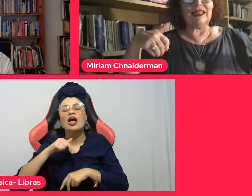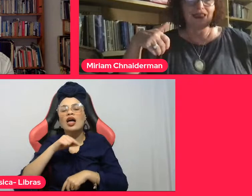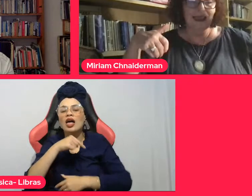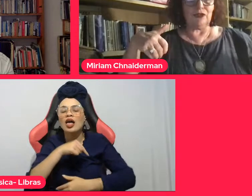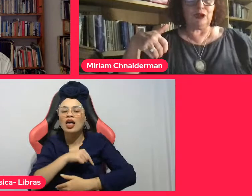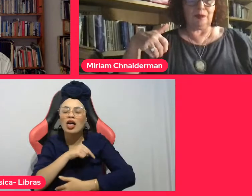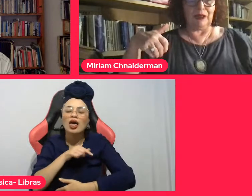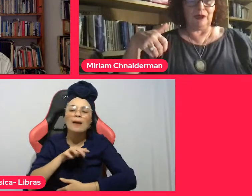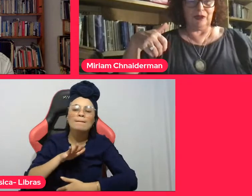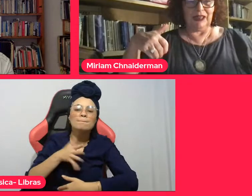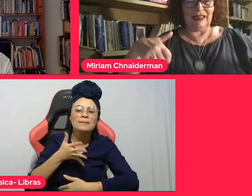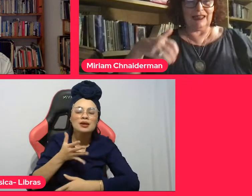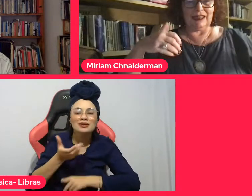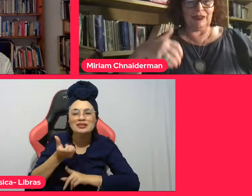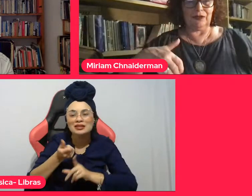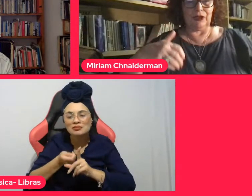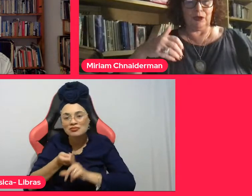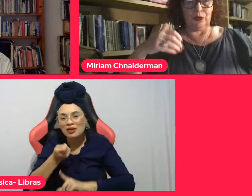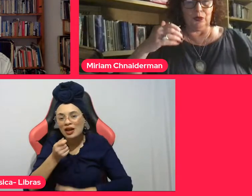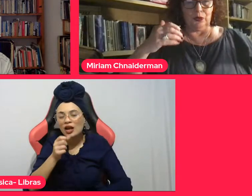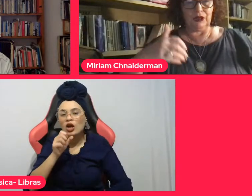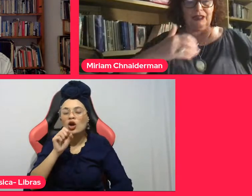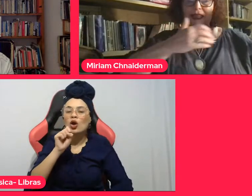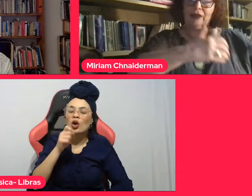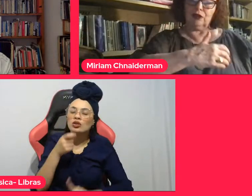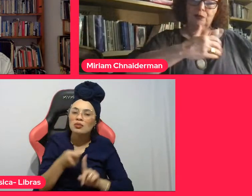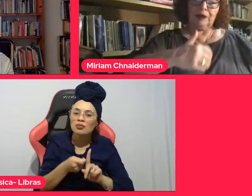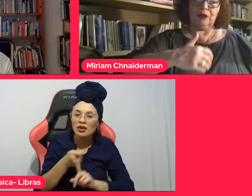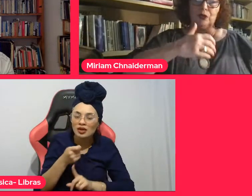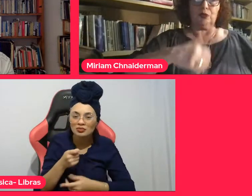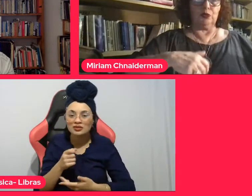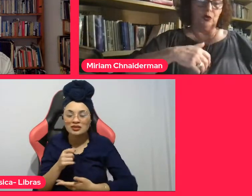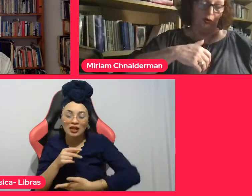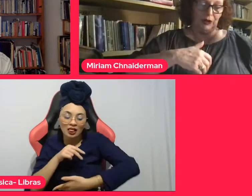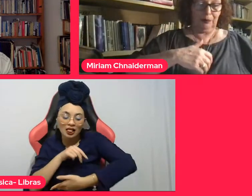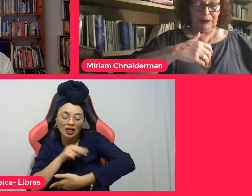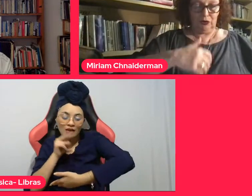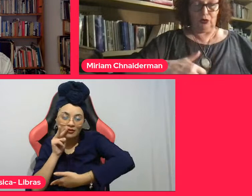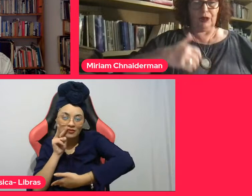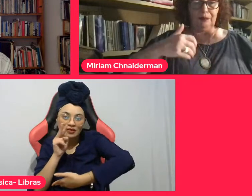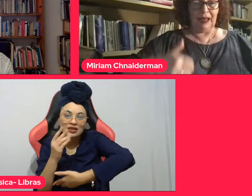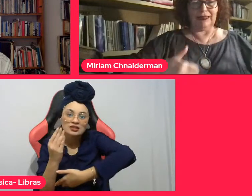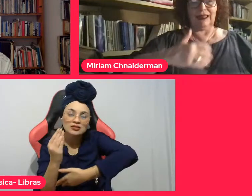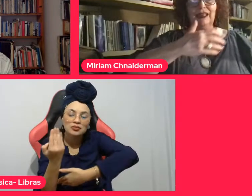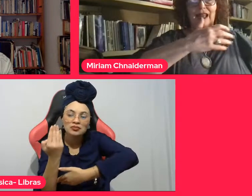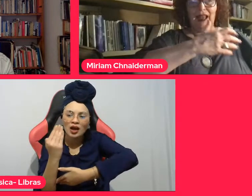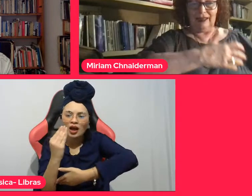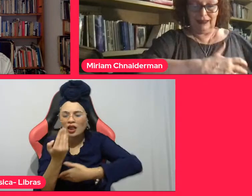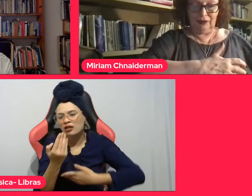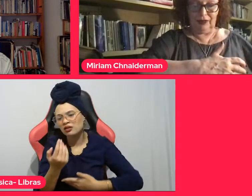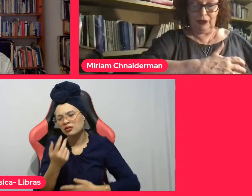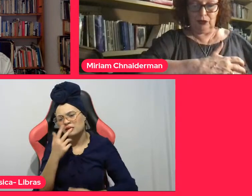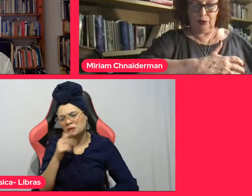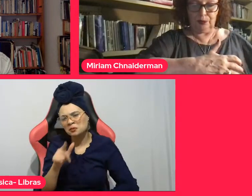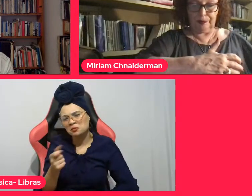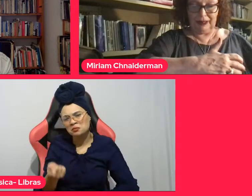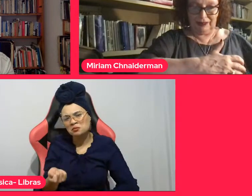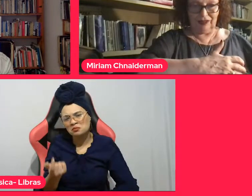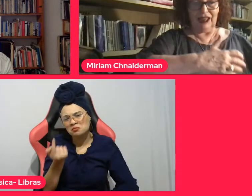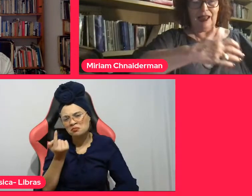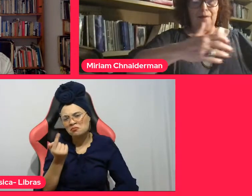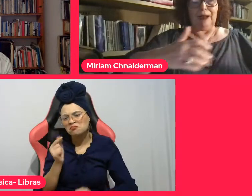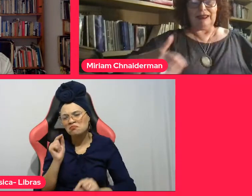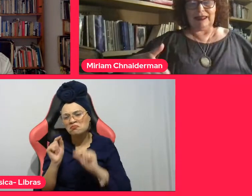se reconhecer no espelho, deixa de ver o que está no espelho como outra pessoa e passa a se ver no